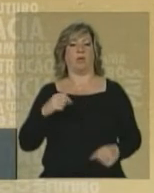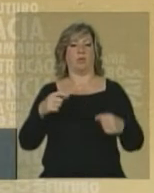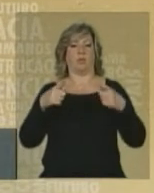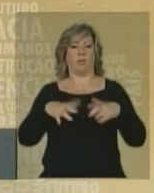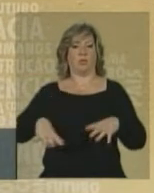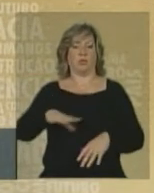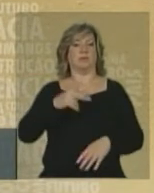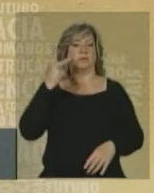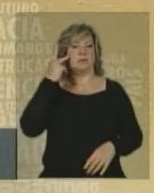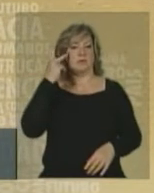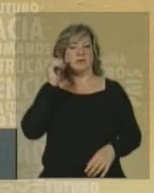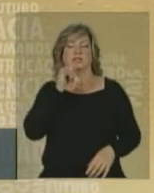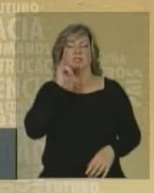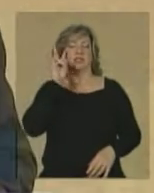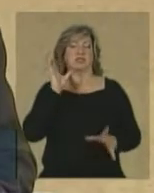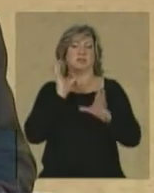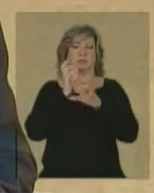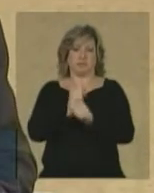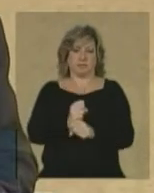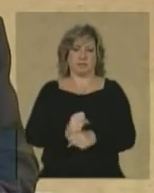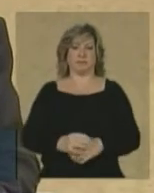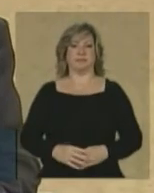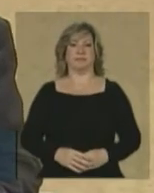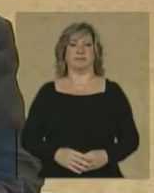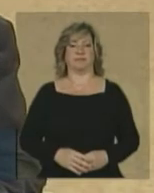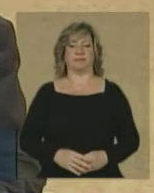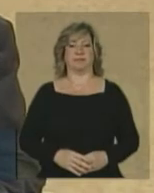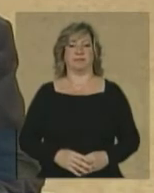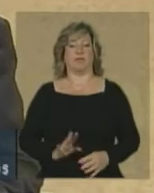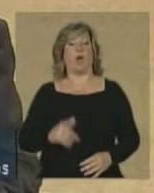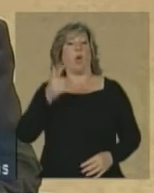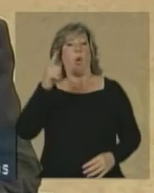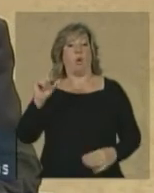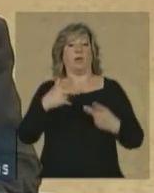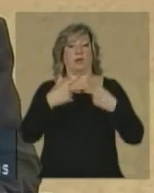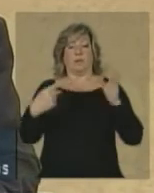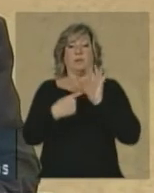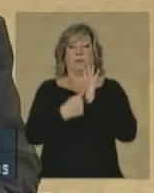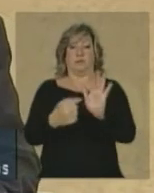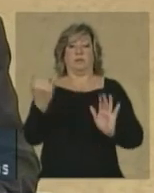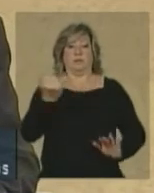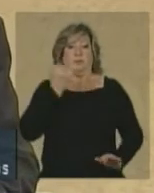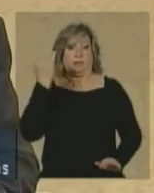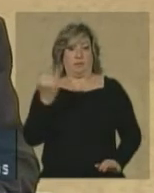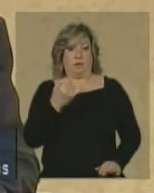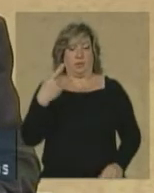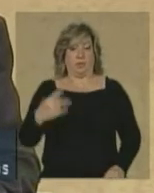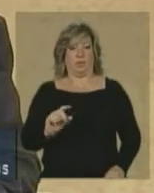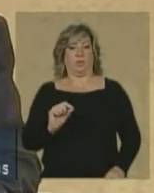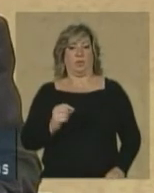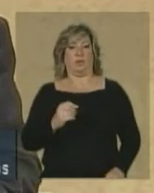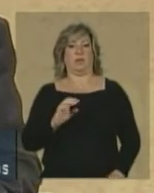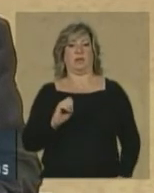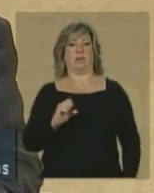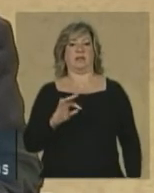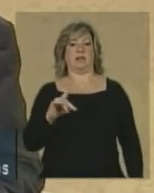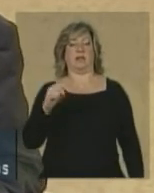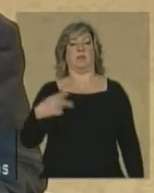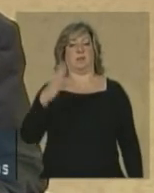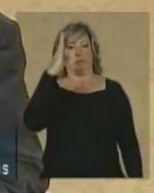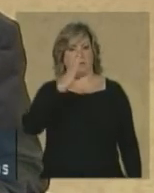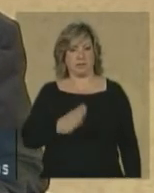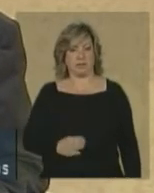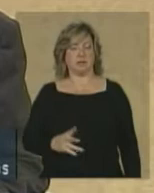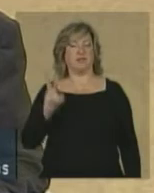Código de São Paulo de triste memória. Outra manifestação importante do Estado brasileiro, a meu ver, ocorreu desta feita